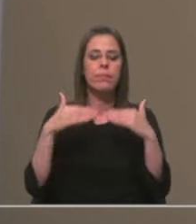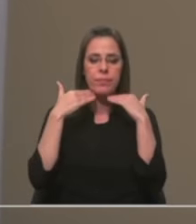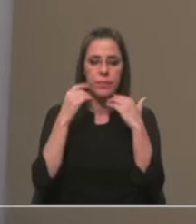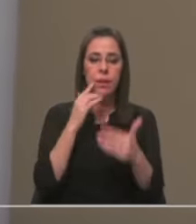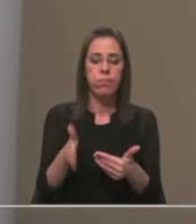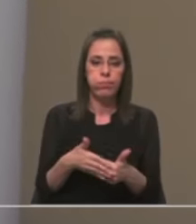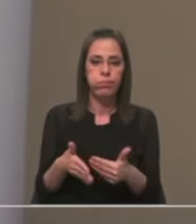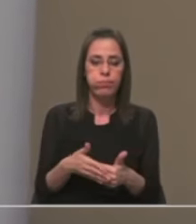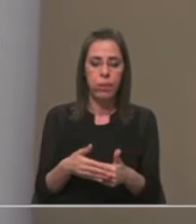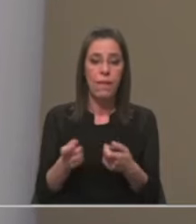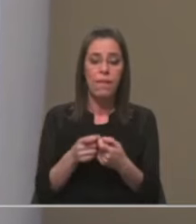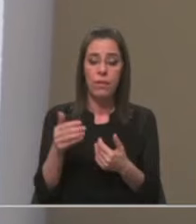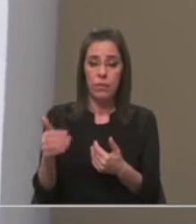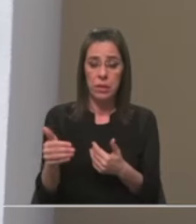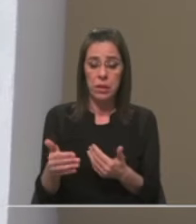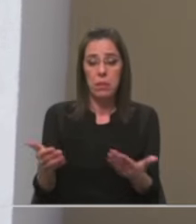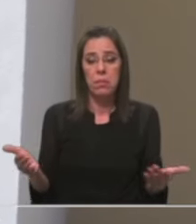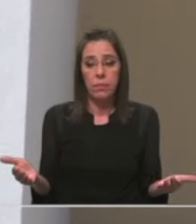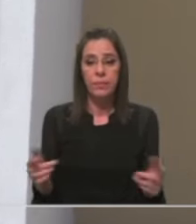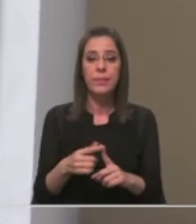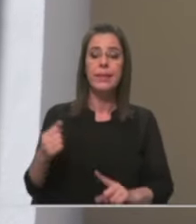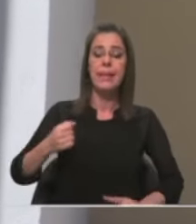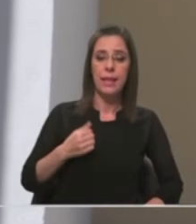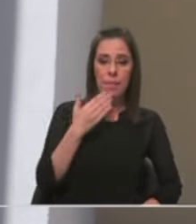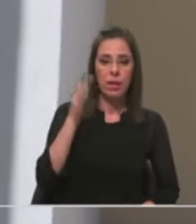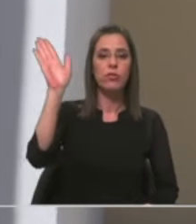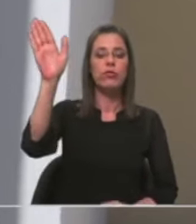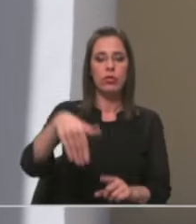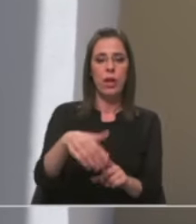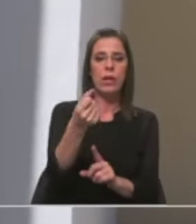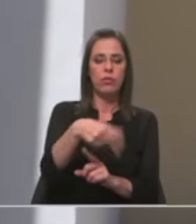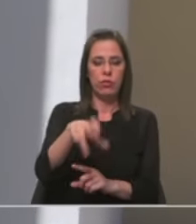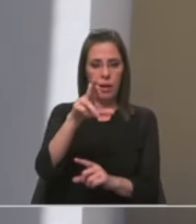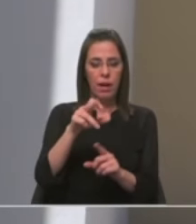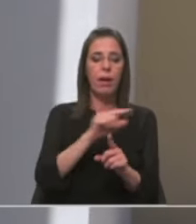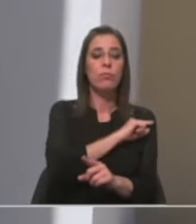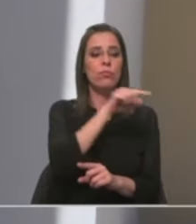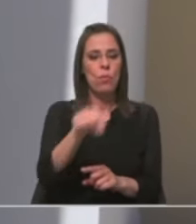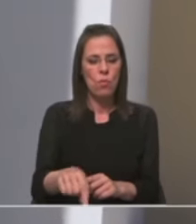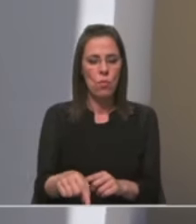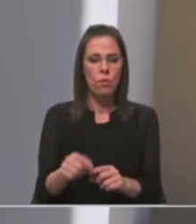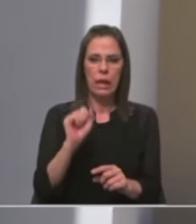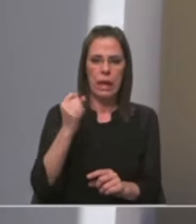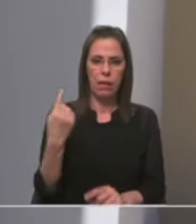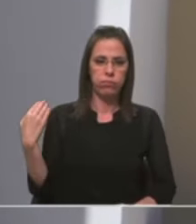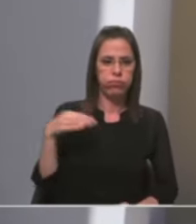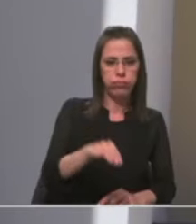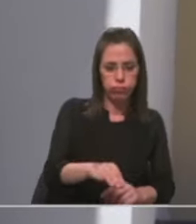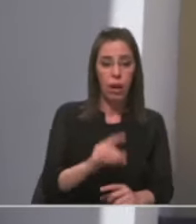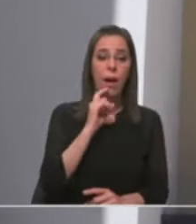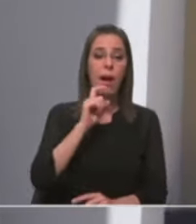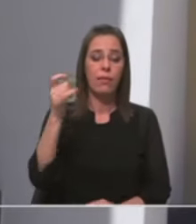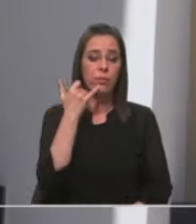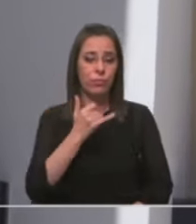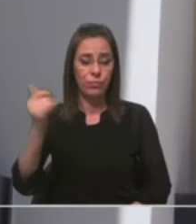a idosa. Os vizinhos, então, nesse sábado de manhã, chamaram a GNR, que aqui chegou rapidamente após o